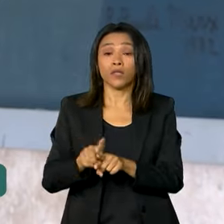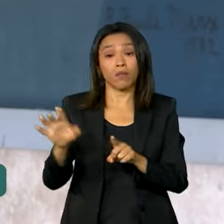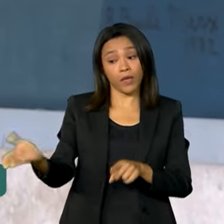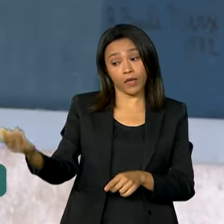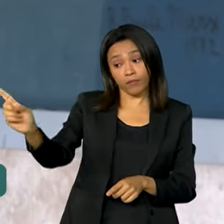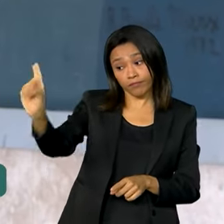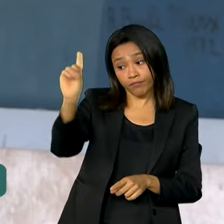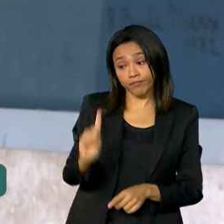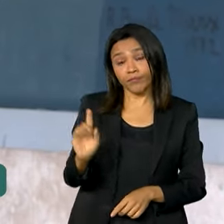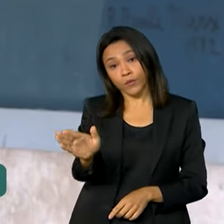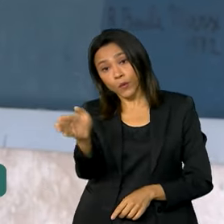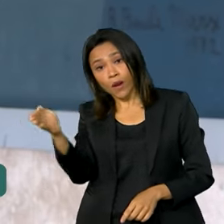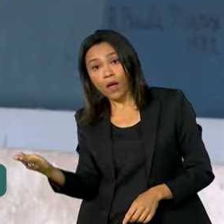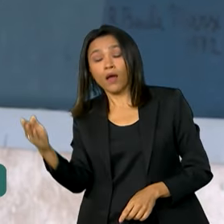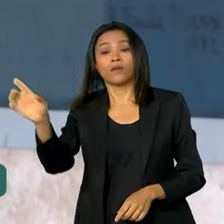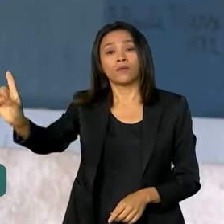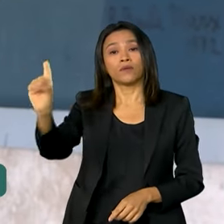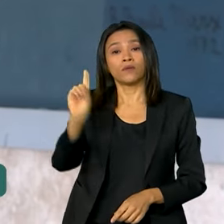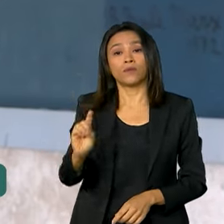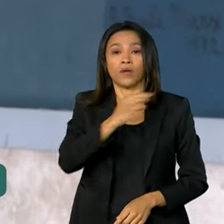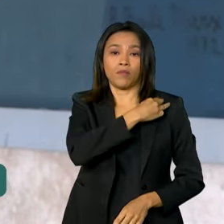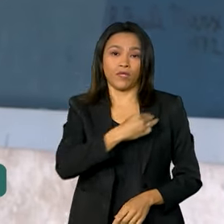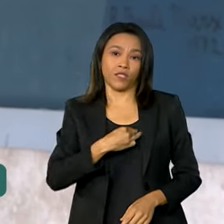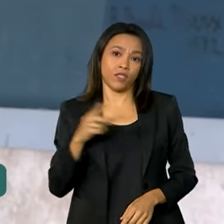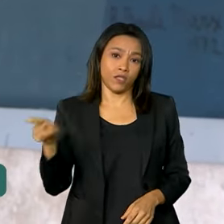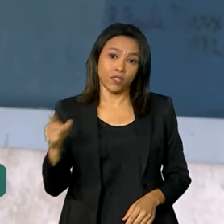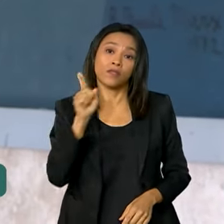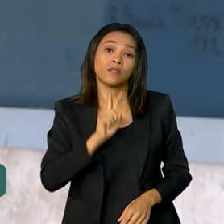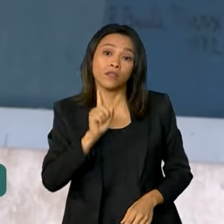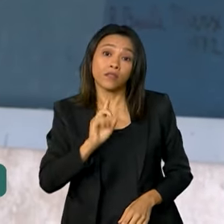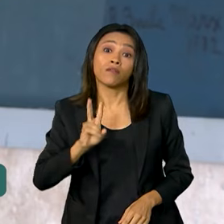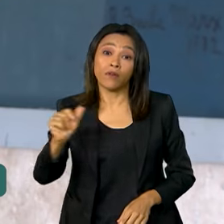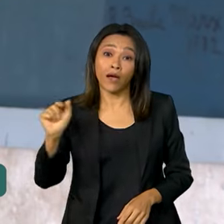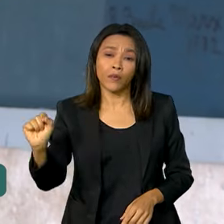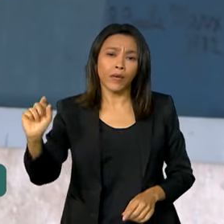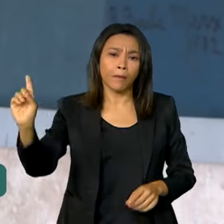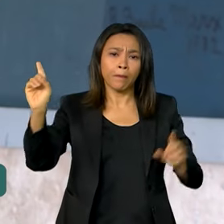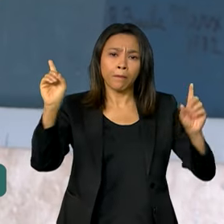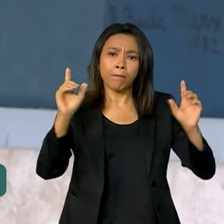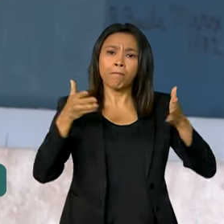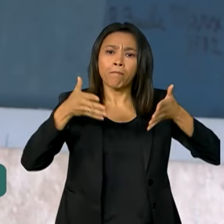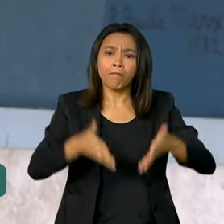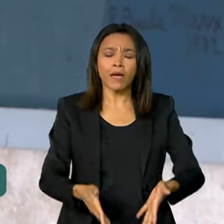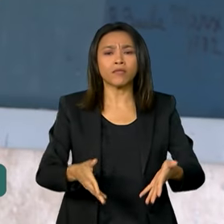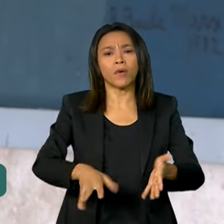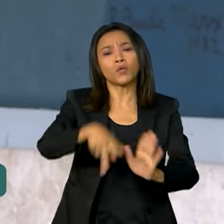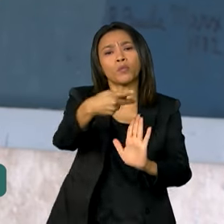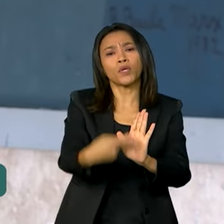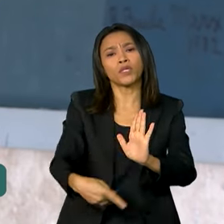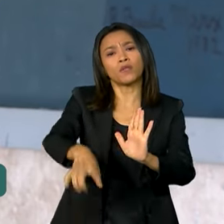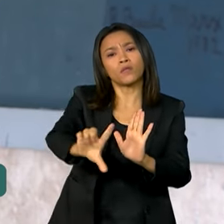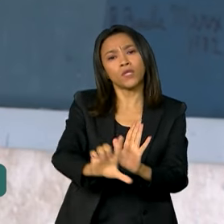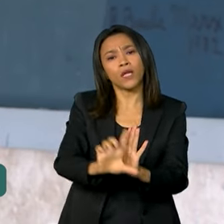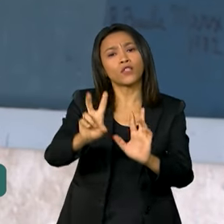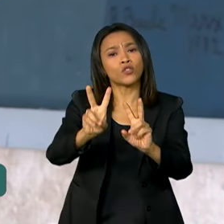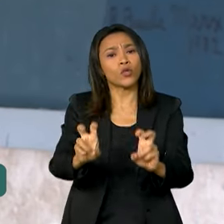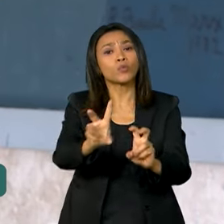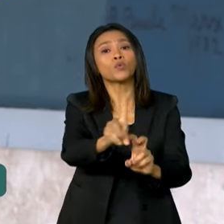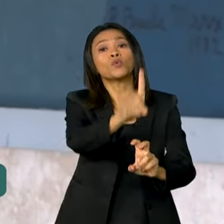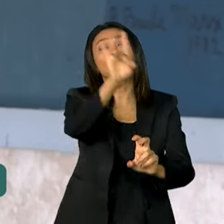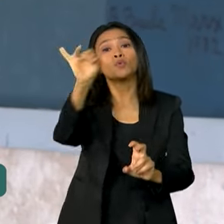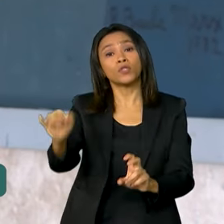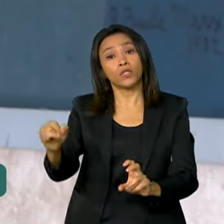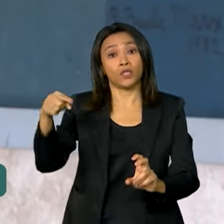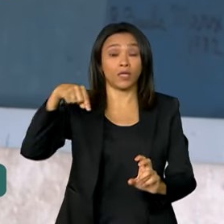ministra da Saúde, Nízia Trindade, e participará da sanção do projeto de lei que institui o Dia Nacional do